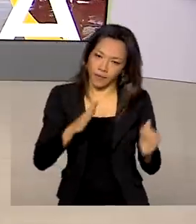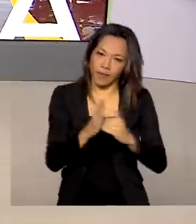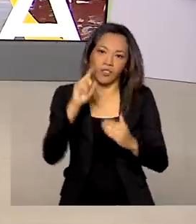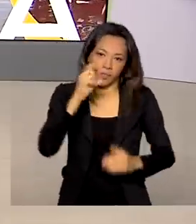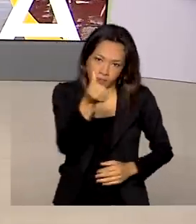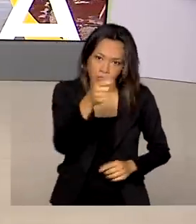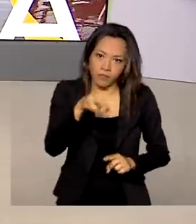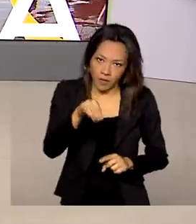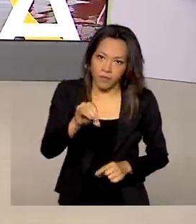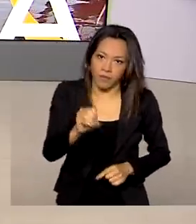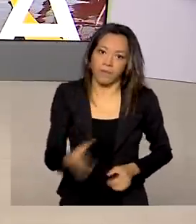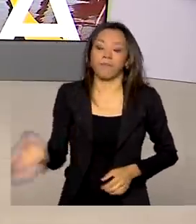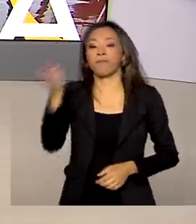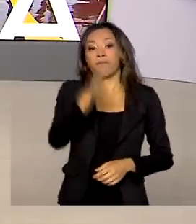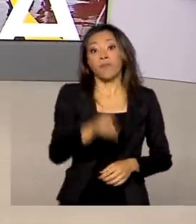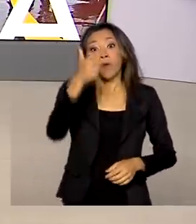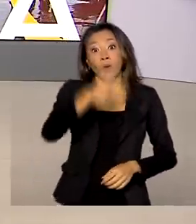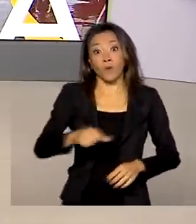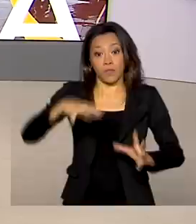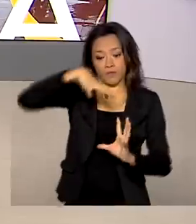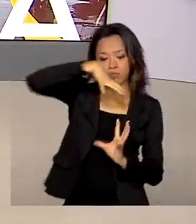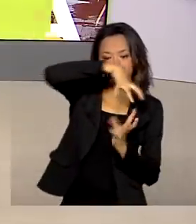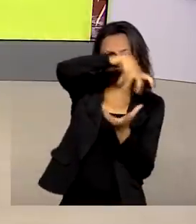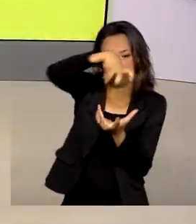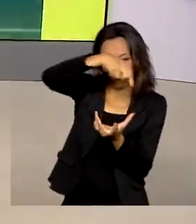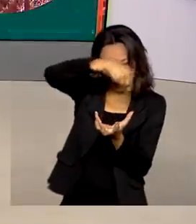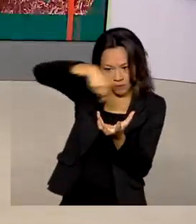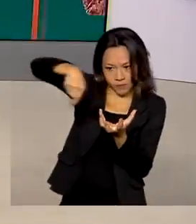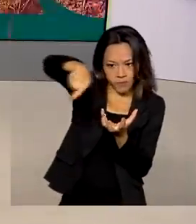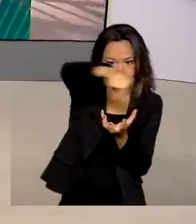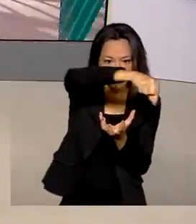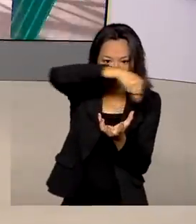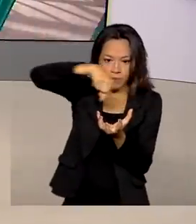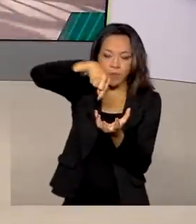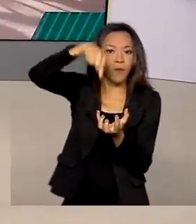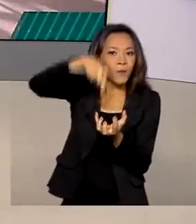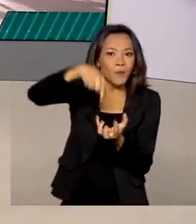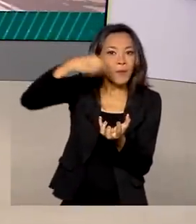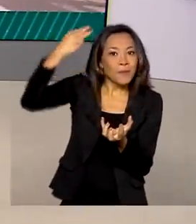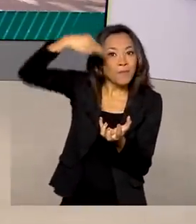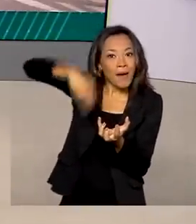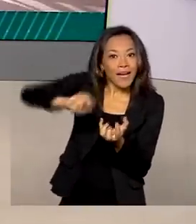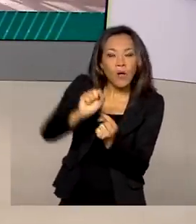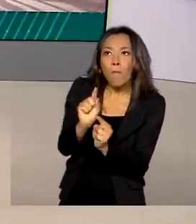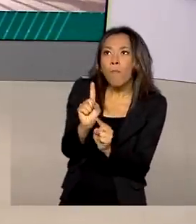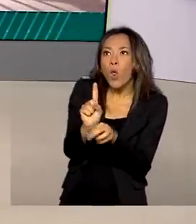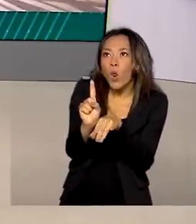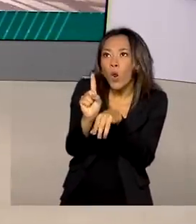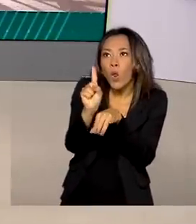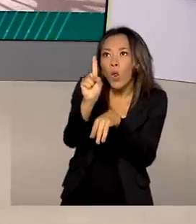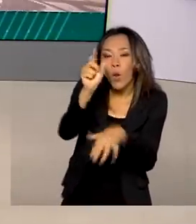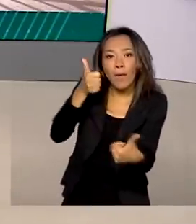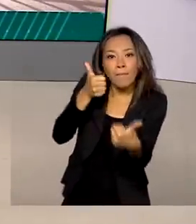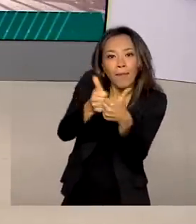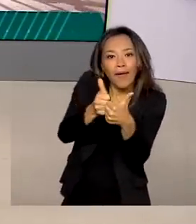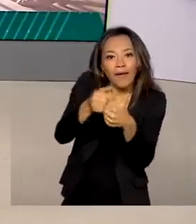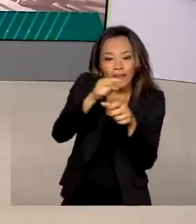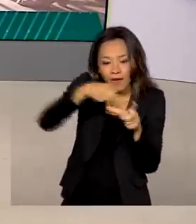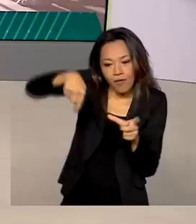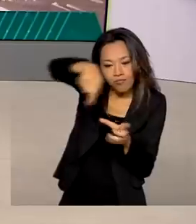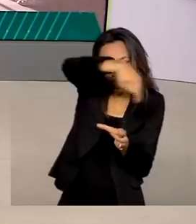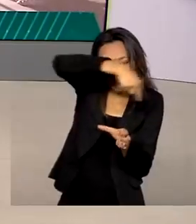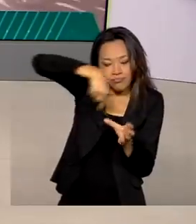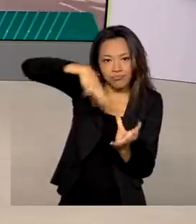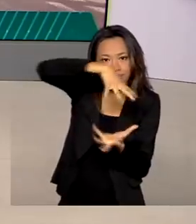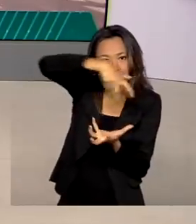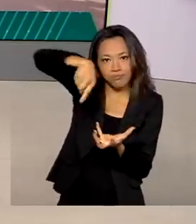conta da localização próxima à linha do Equador, a base de Alcântara, no Maranhão, é a região mais adequada para o lançamento de foguetes e satélites.